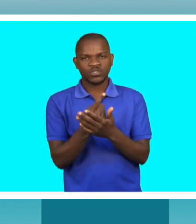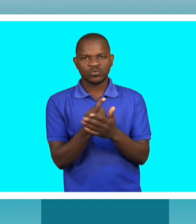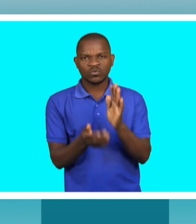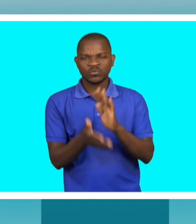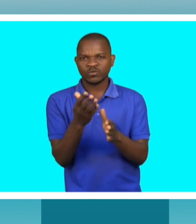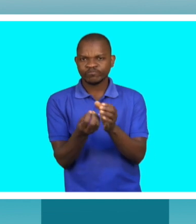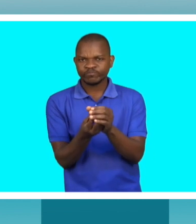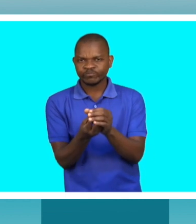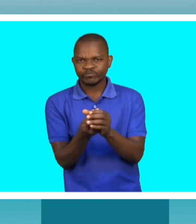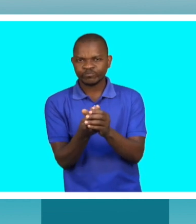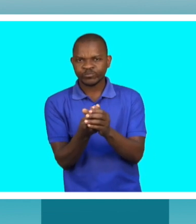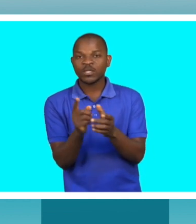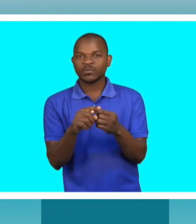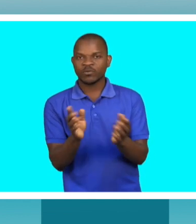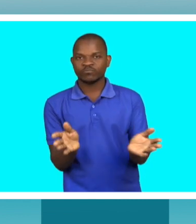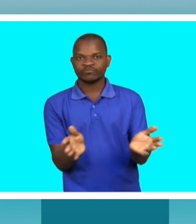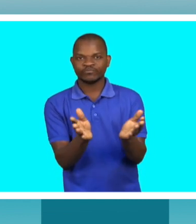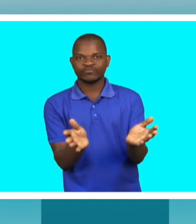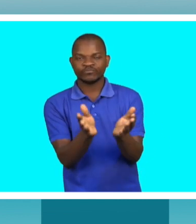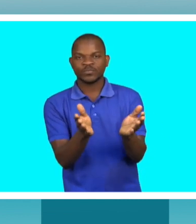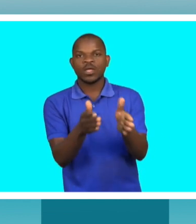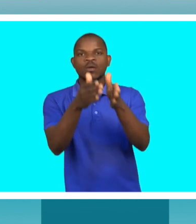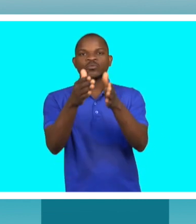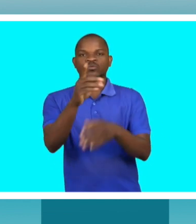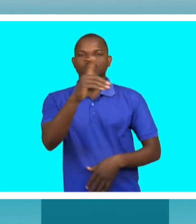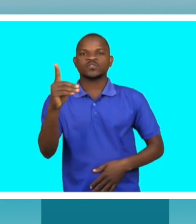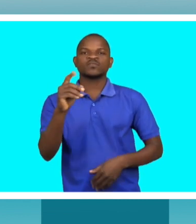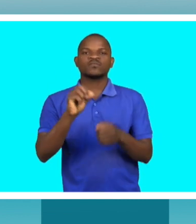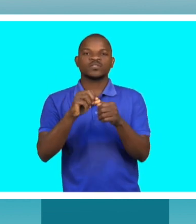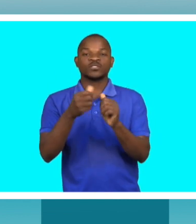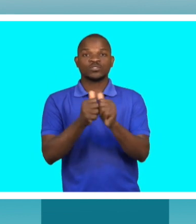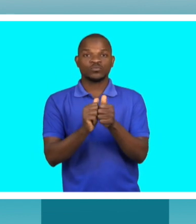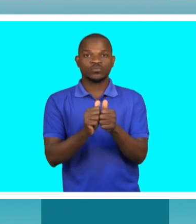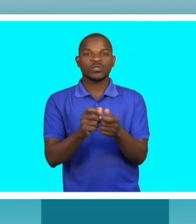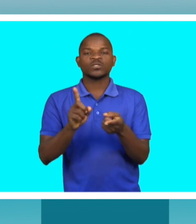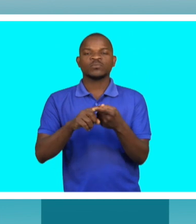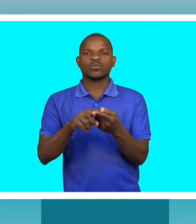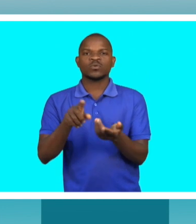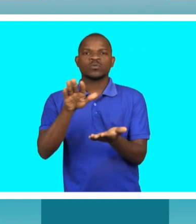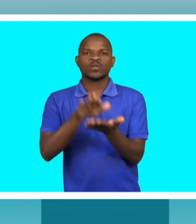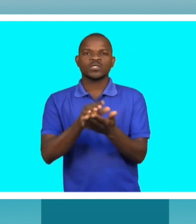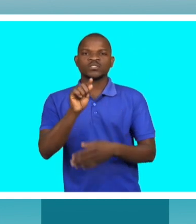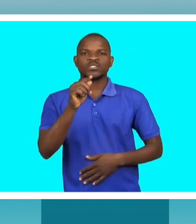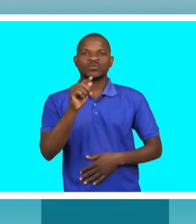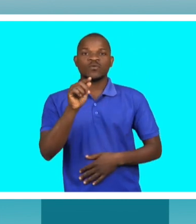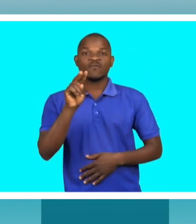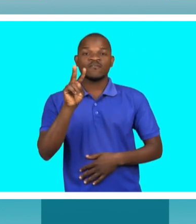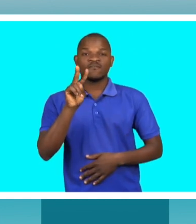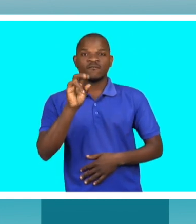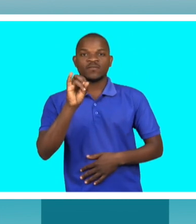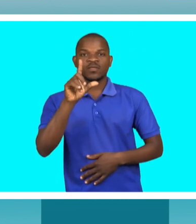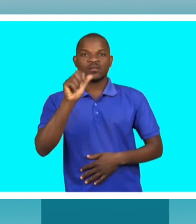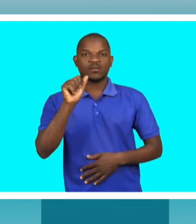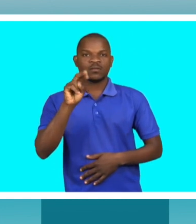criar esta semente, preciso incentivar a criança com deficiência à prática do desporto. No distrito de Vilanculo, por exemplo,